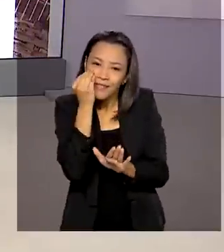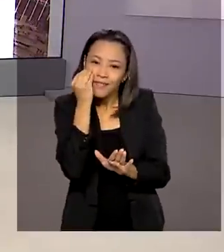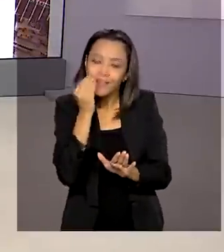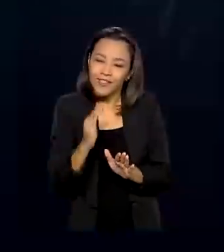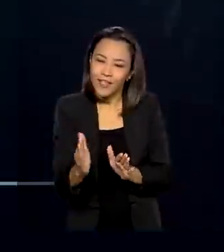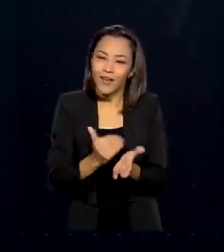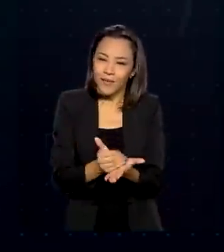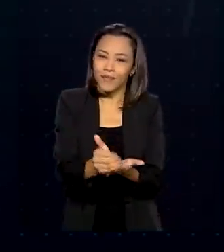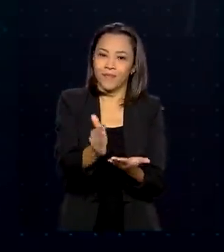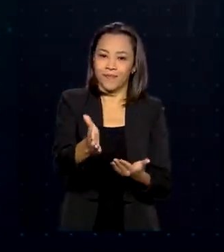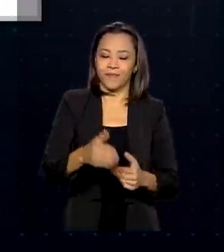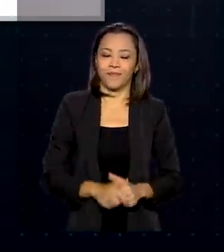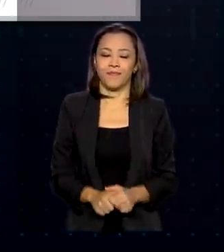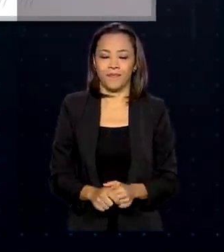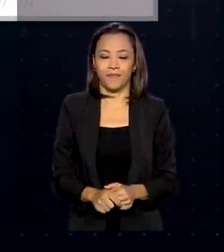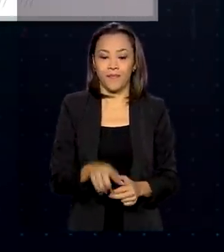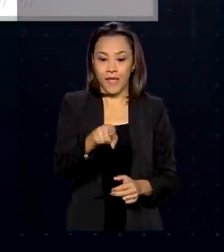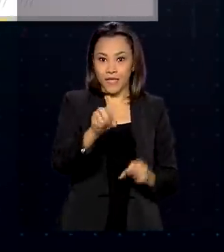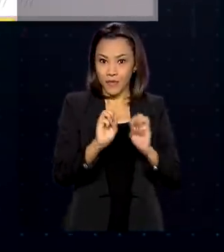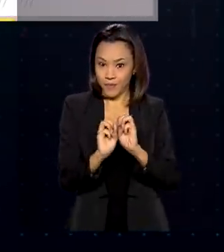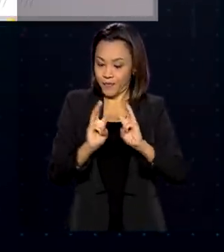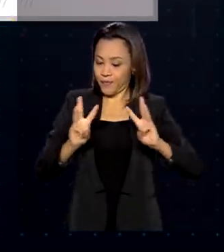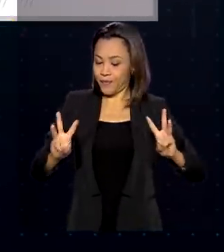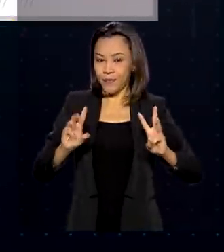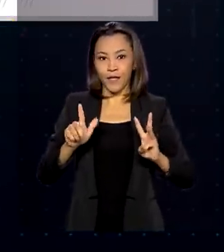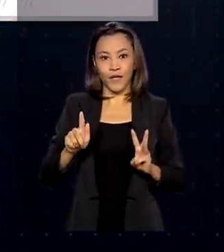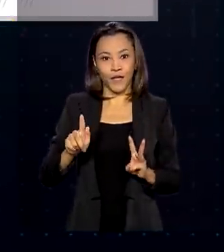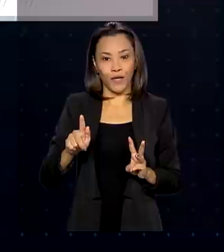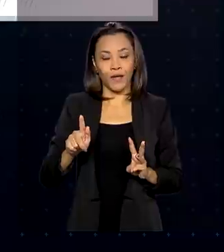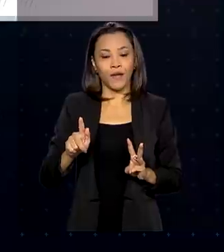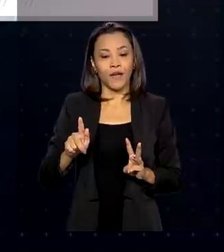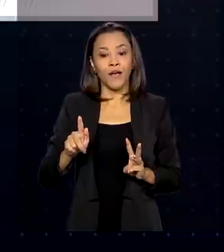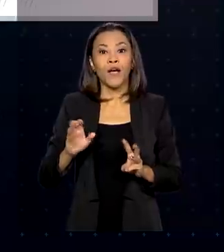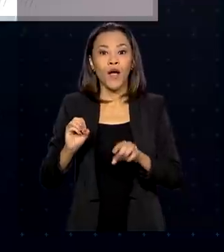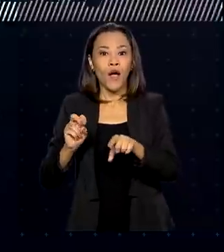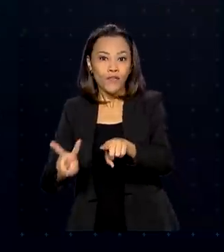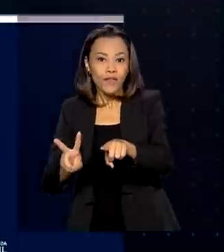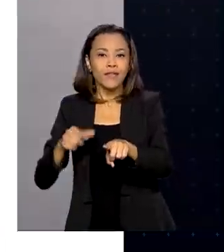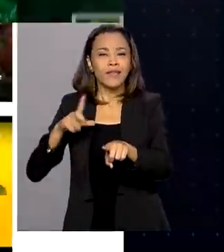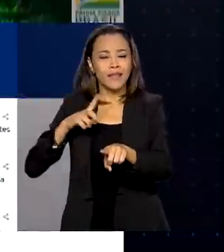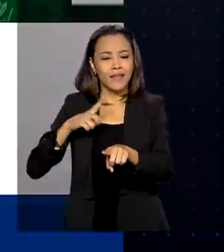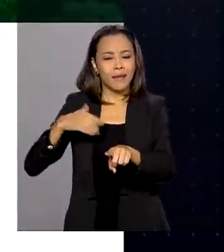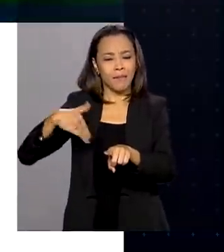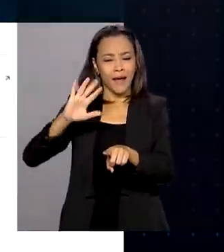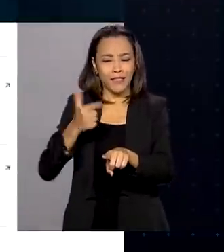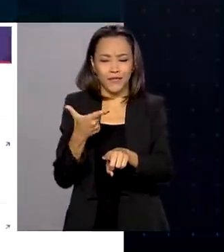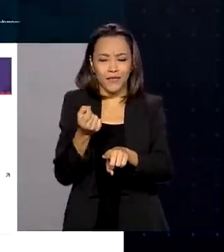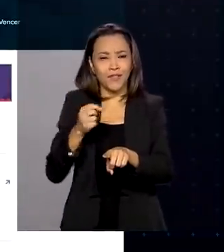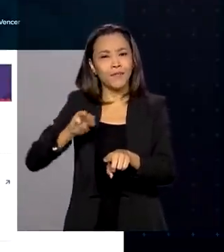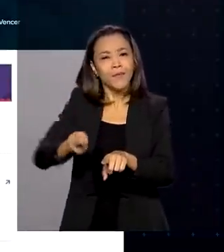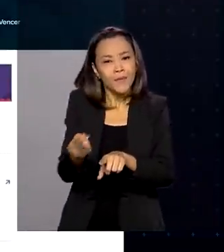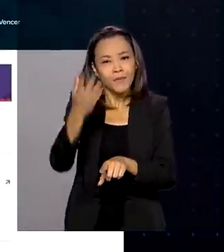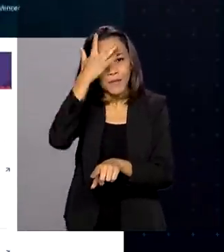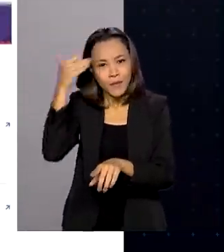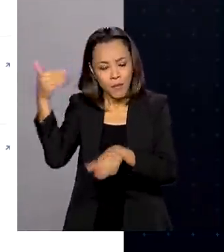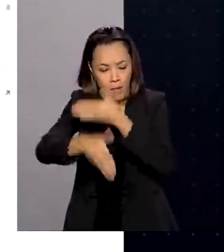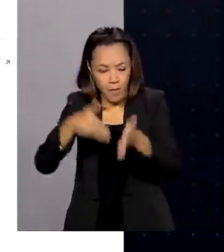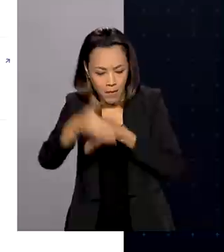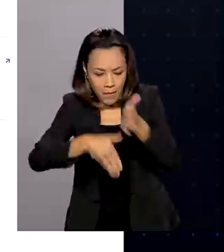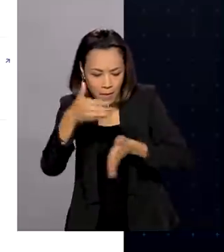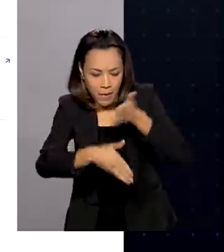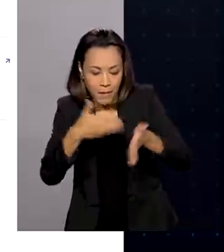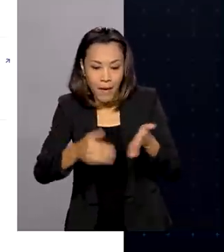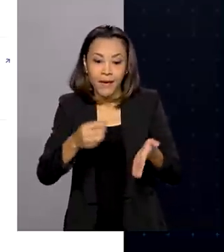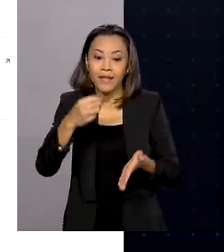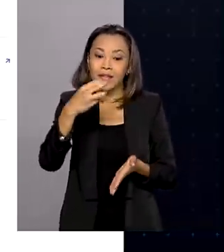O portal único do governo federal atende hoje 20 milhões de usuários por mês e oferece